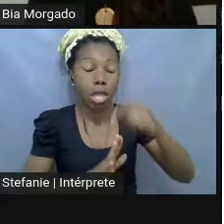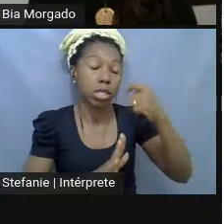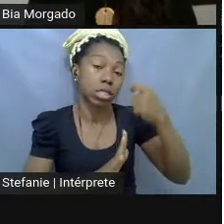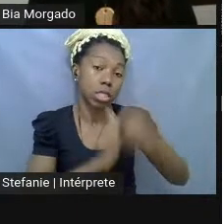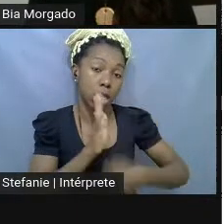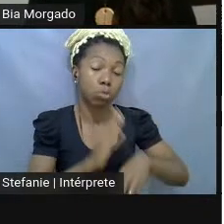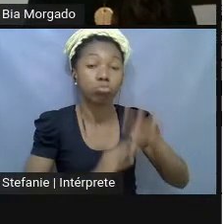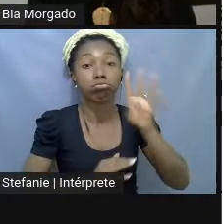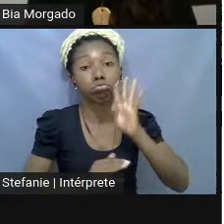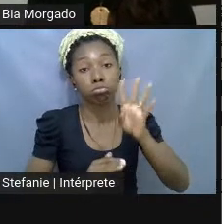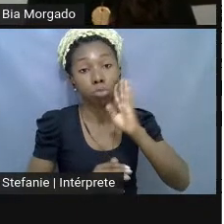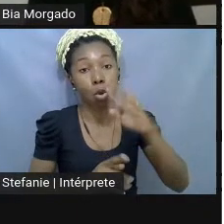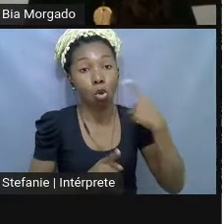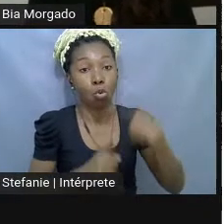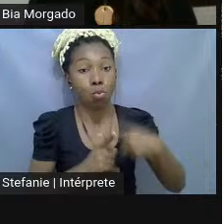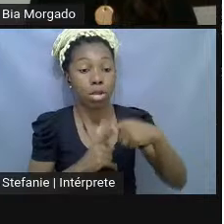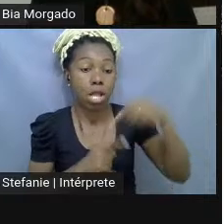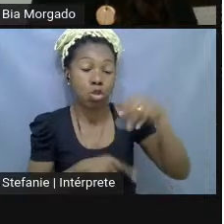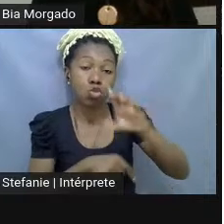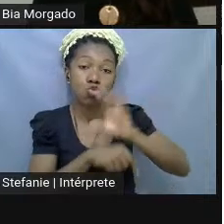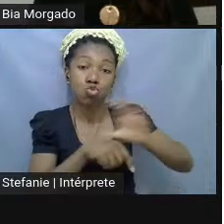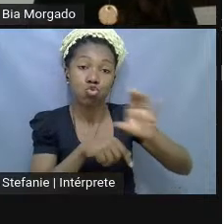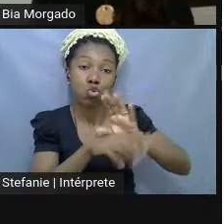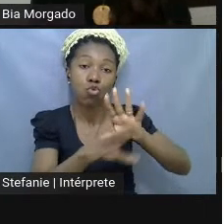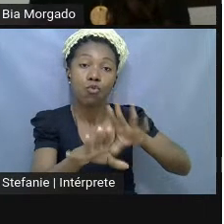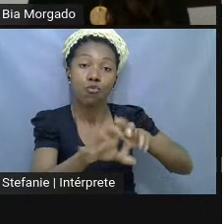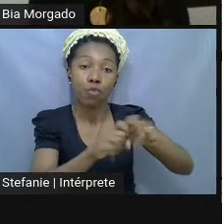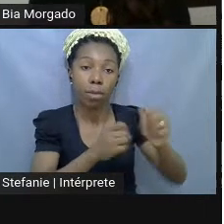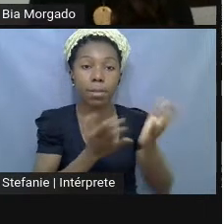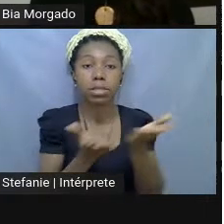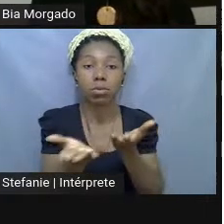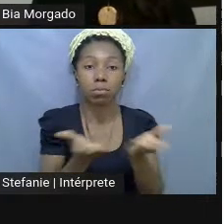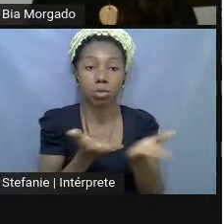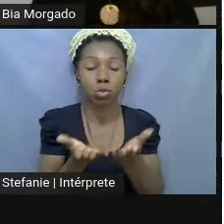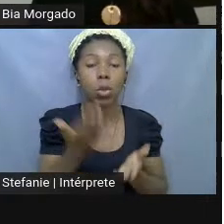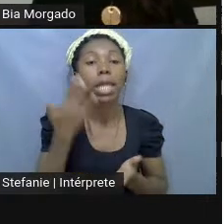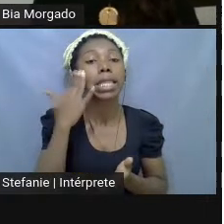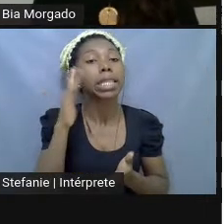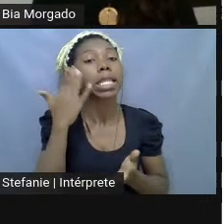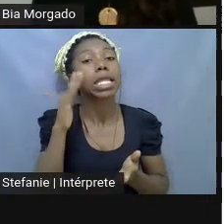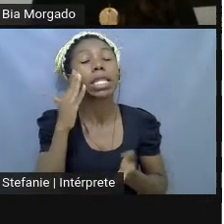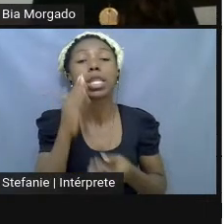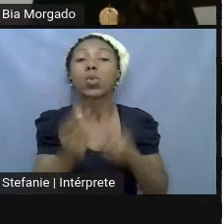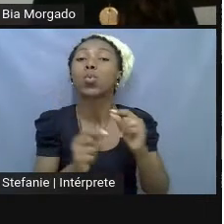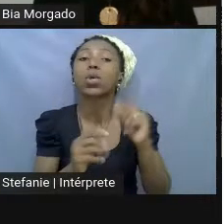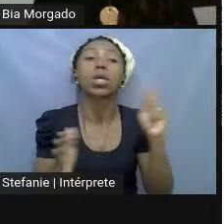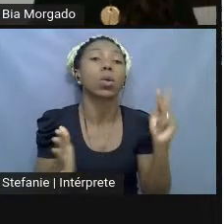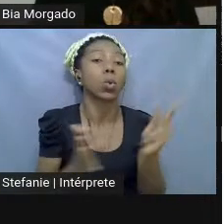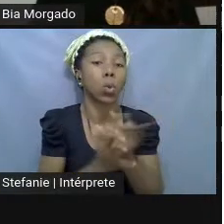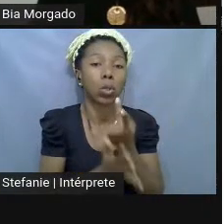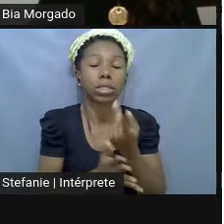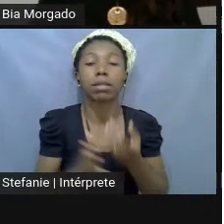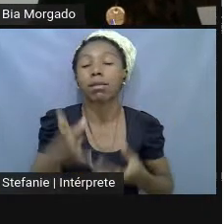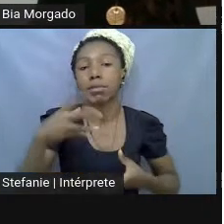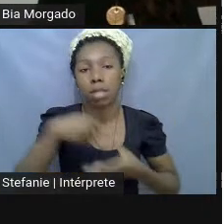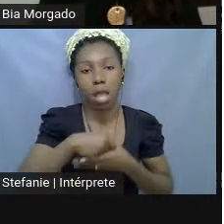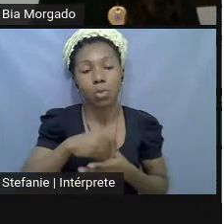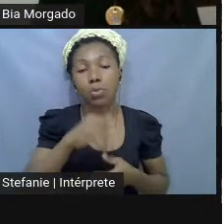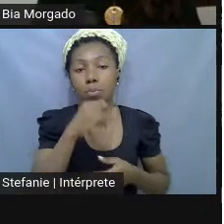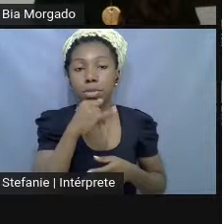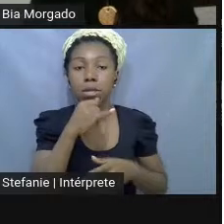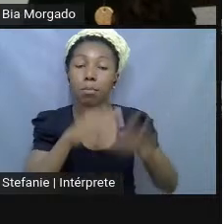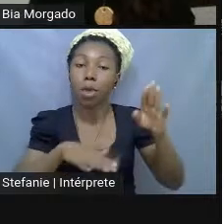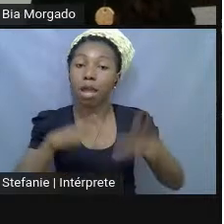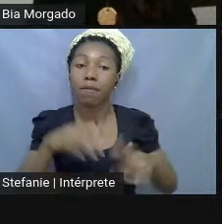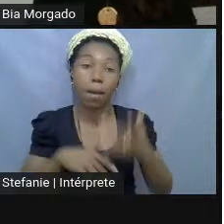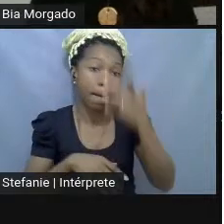no curso de formação de mediadores. Também entender esses deslocamentos que acontecem entre os agentes. Uma hora, talvez o curador